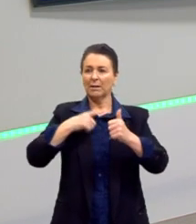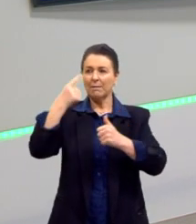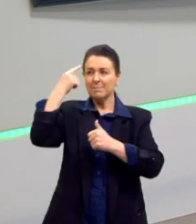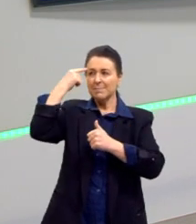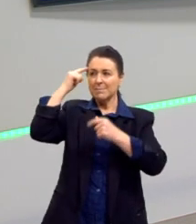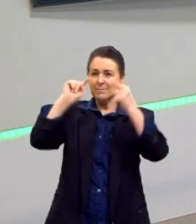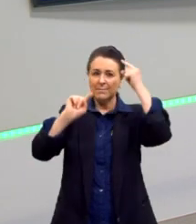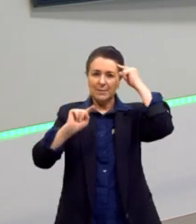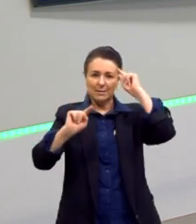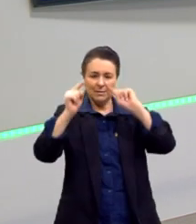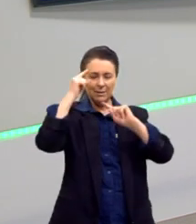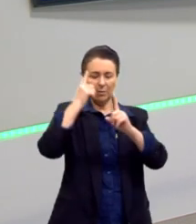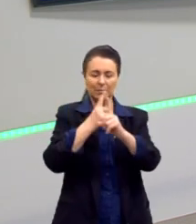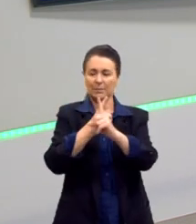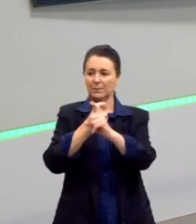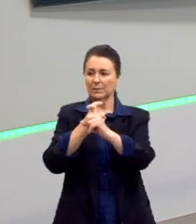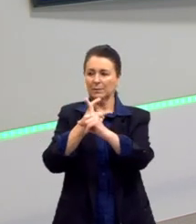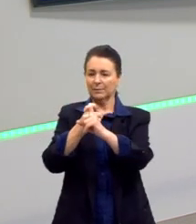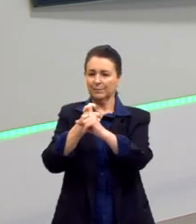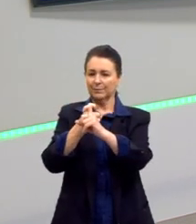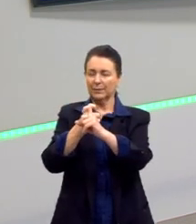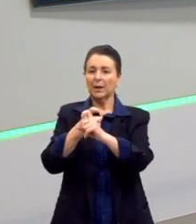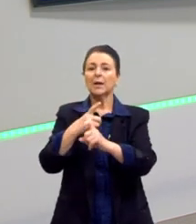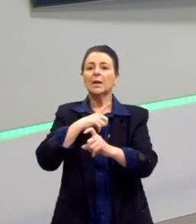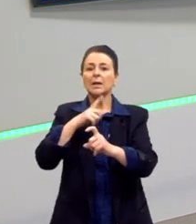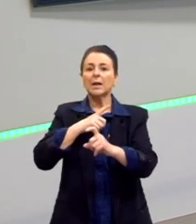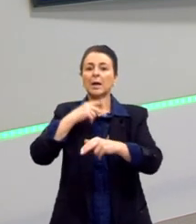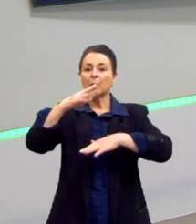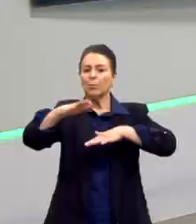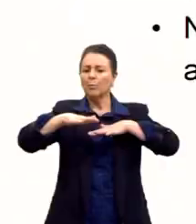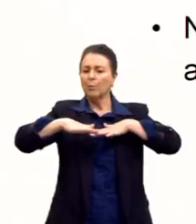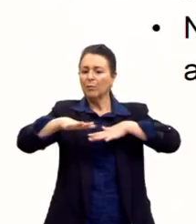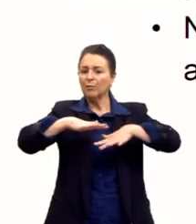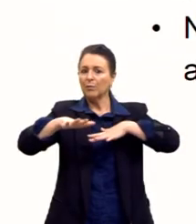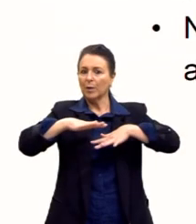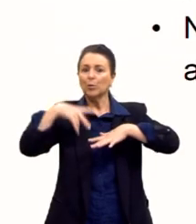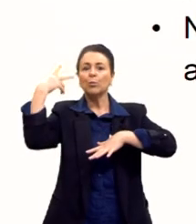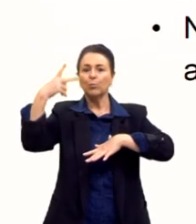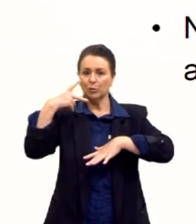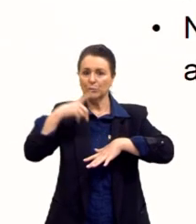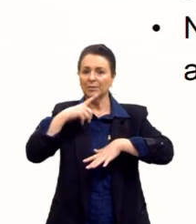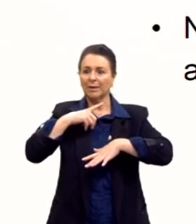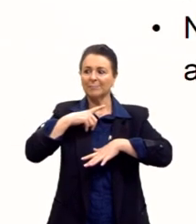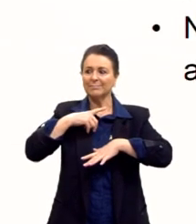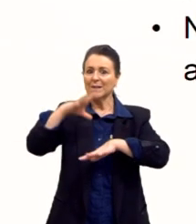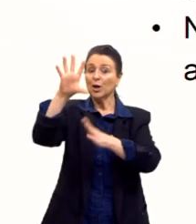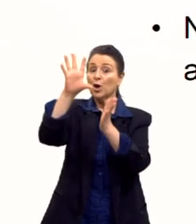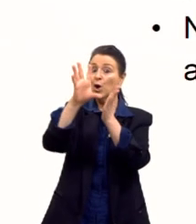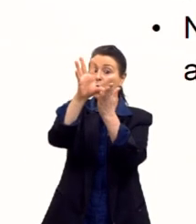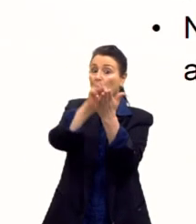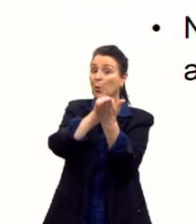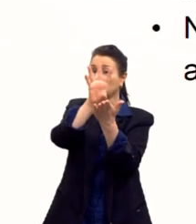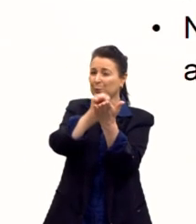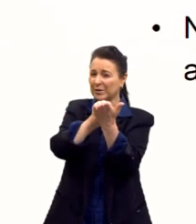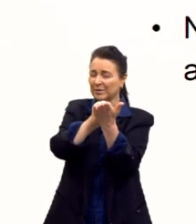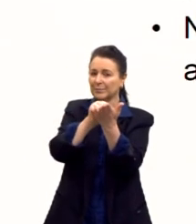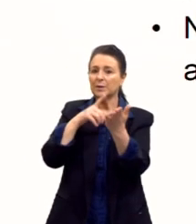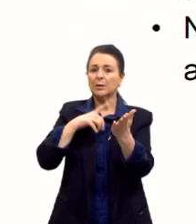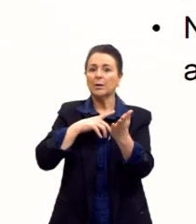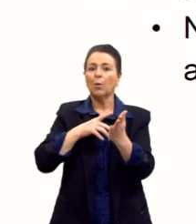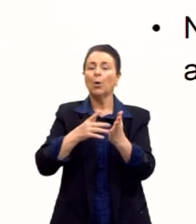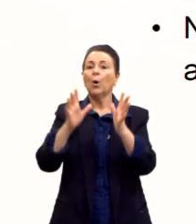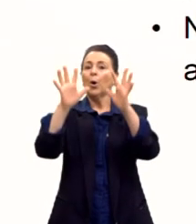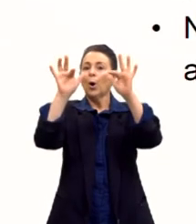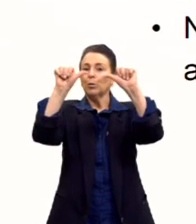hoje em dia ainda tem movimentos políticos que têm muita inspiração do nazifascismo. Então, infelizmente, a derrota do reiço